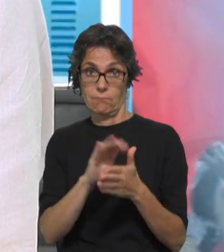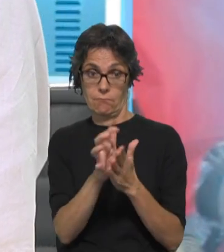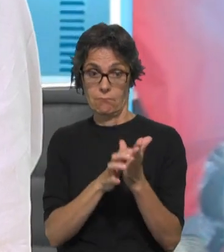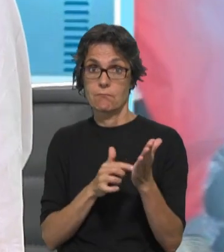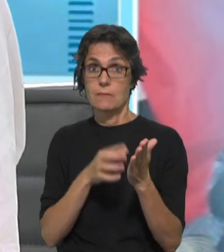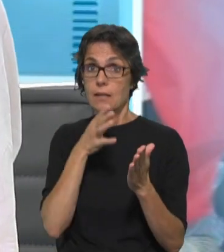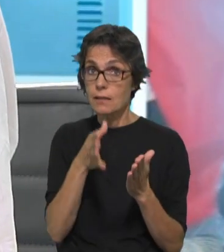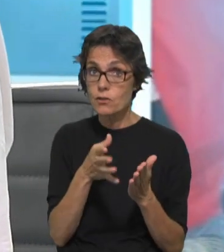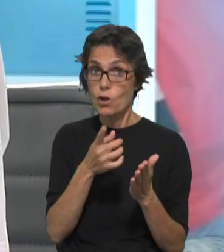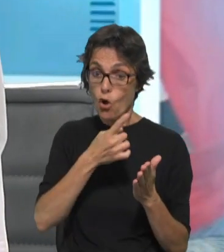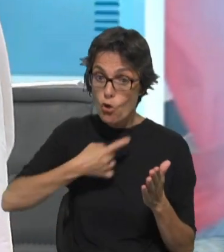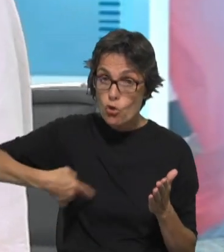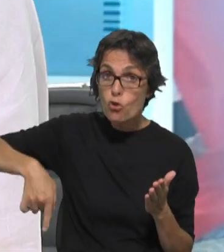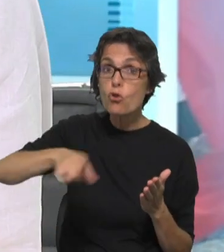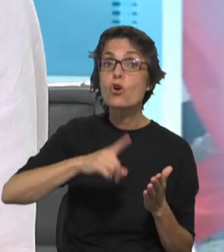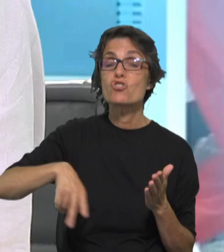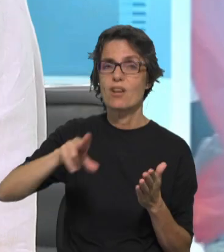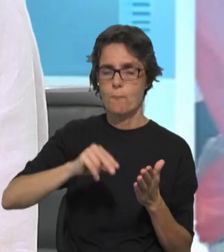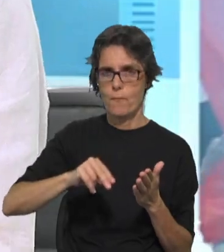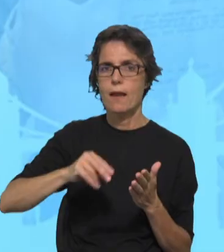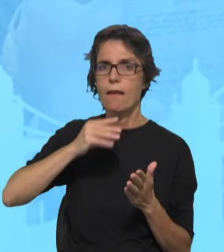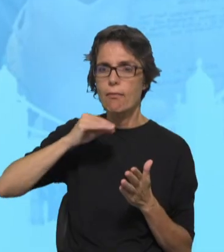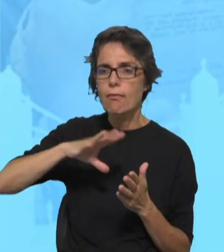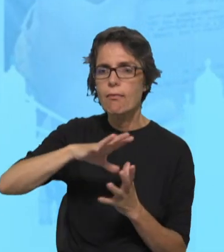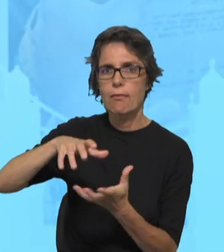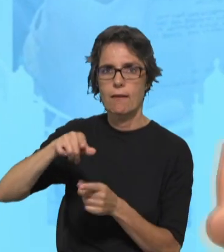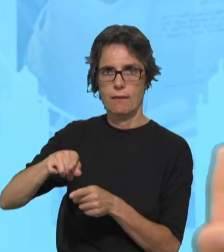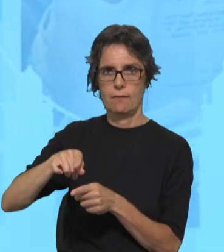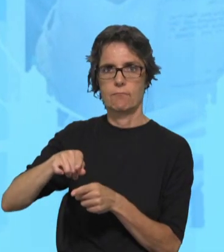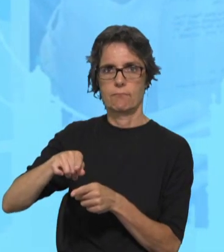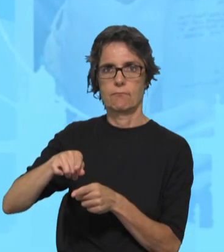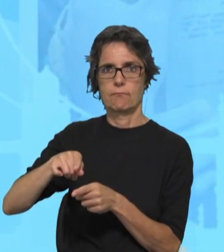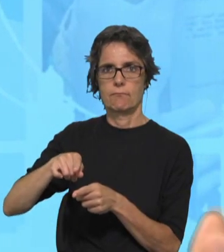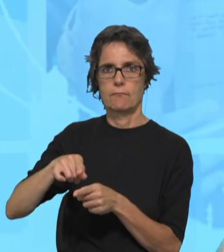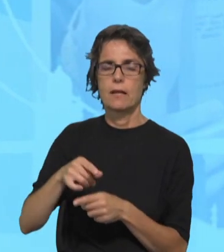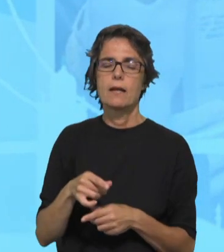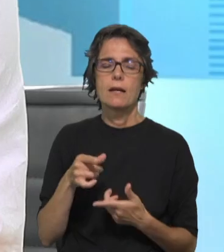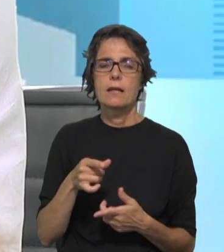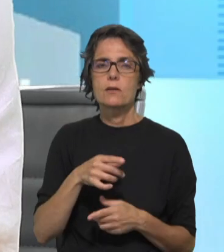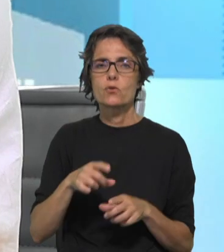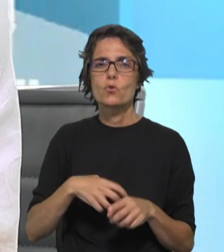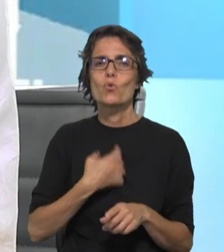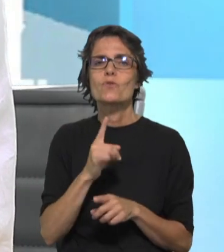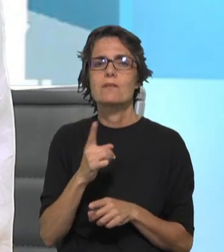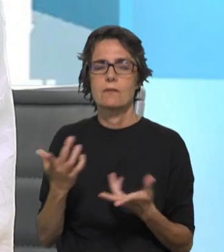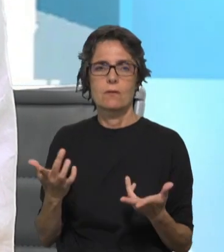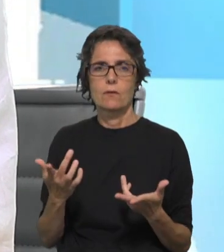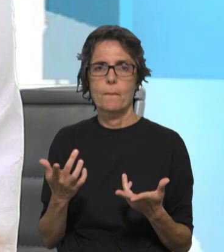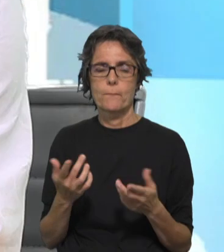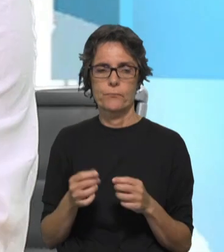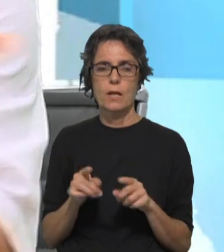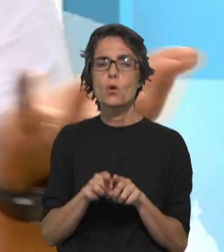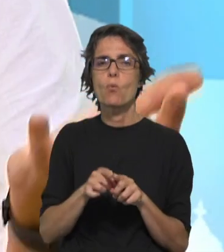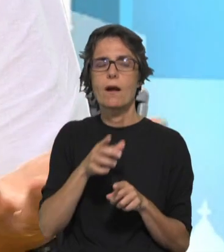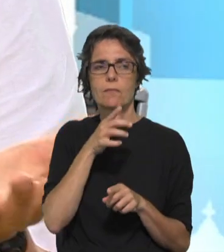esta expressão, nós também Somos Terra. Para dizer o quê? Que no fundo, deixem passar esta imagem, os fios com que se